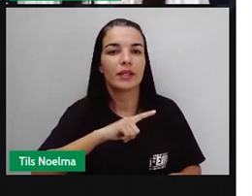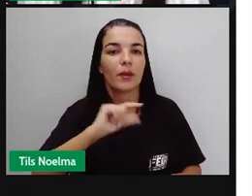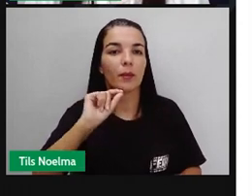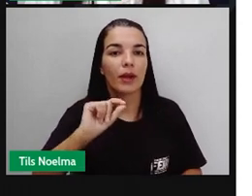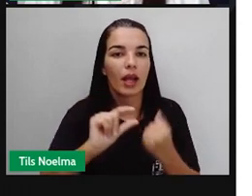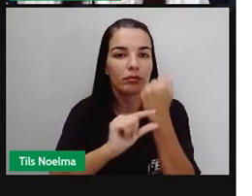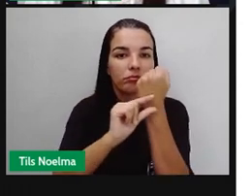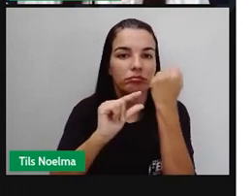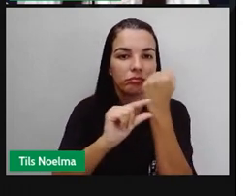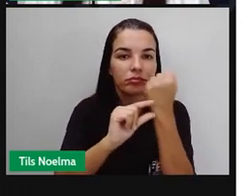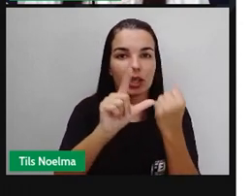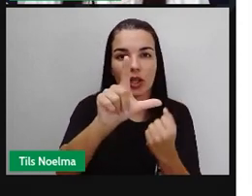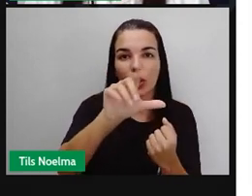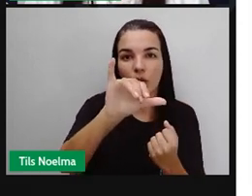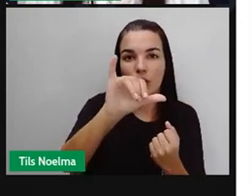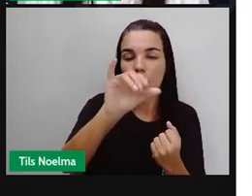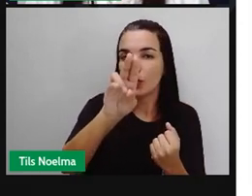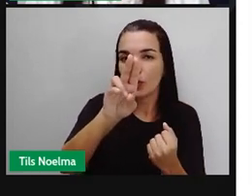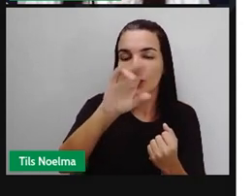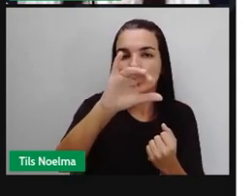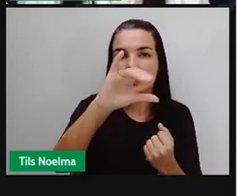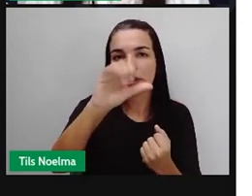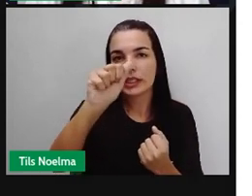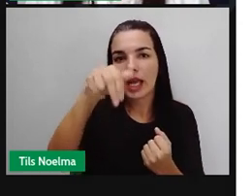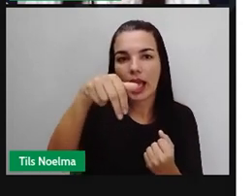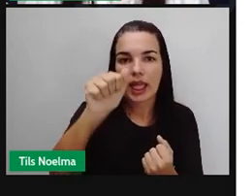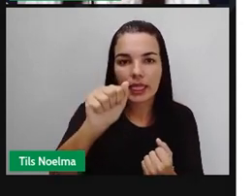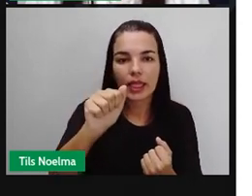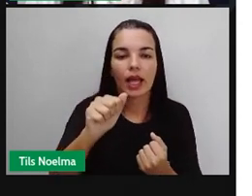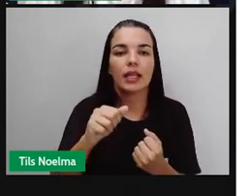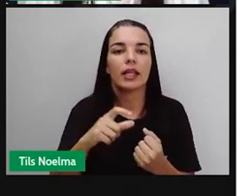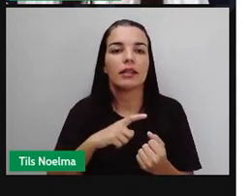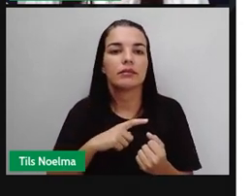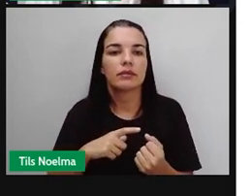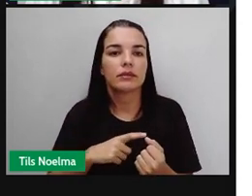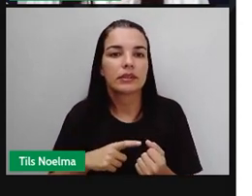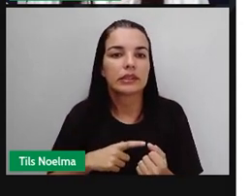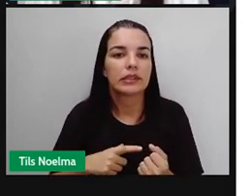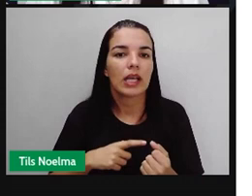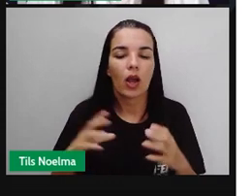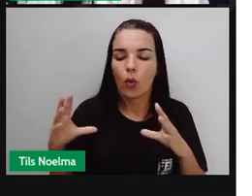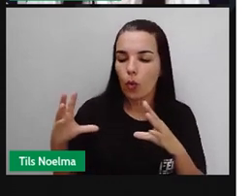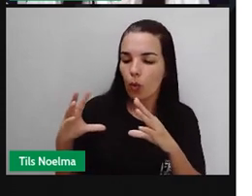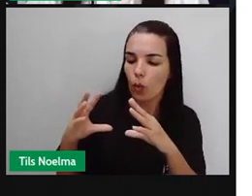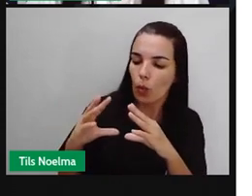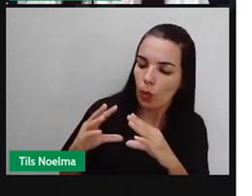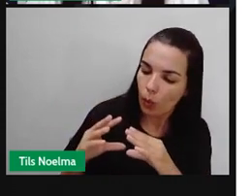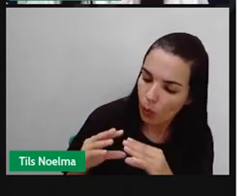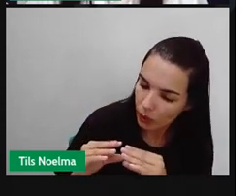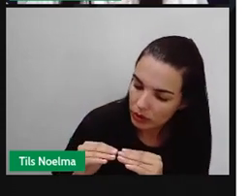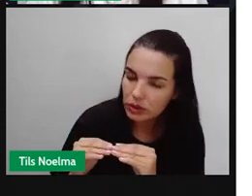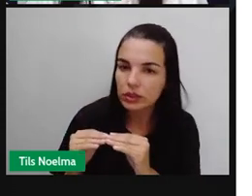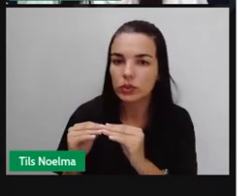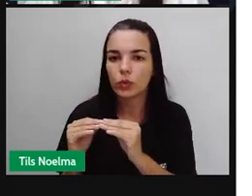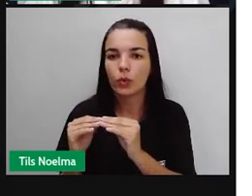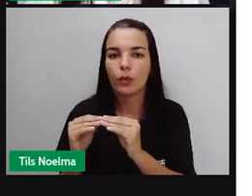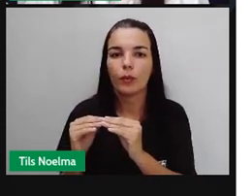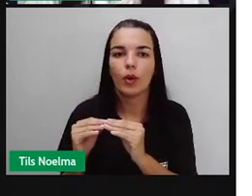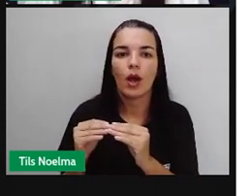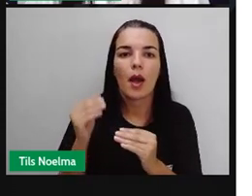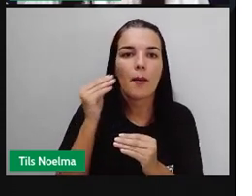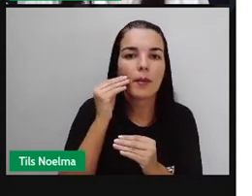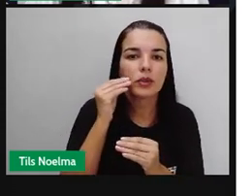pela autora Luciana Sandroni, né? A editora Companhia das Letrinhas. Tem várias outras editoras também que já publicaram esse livro.